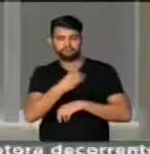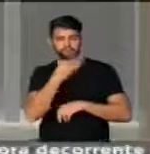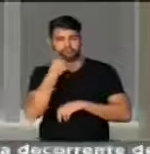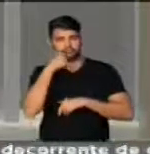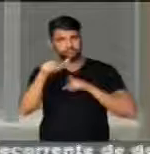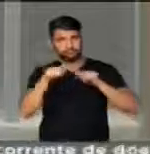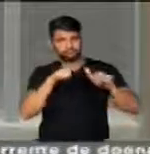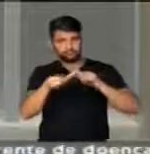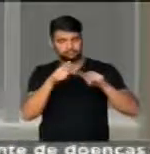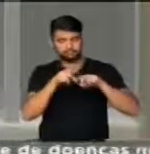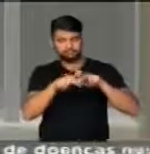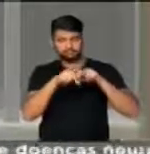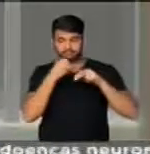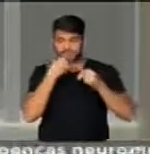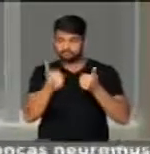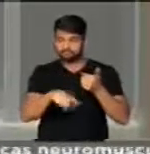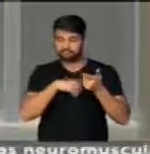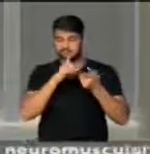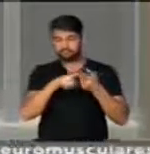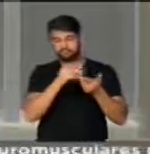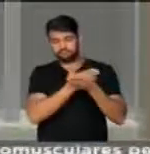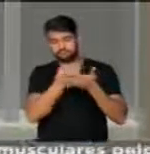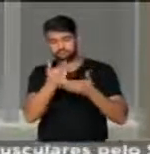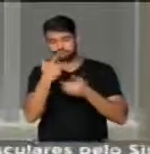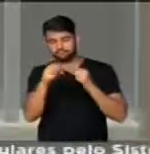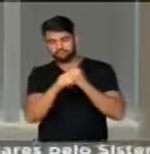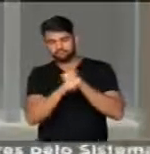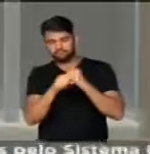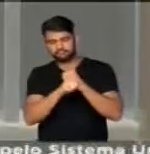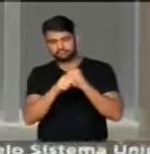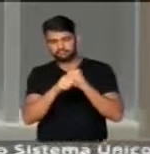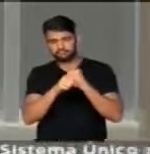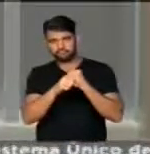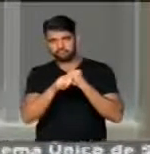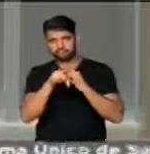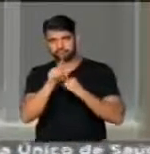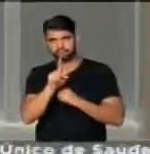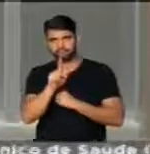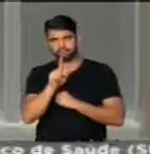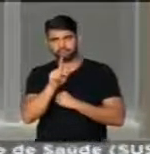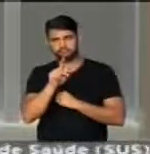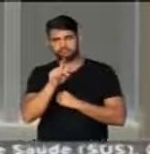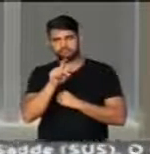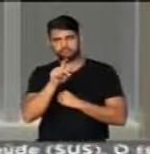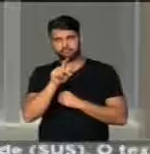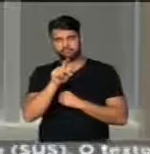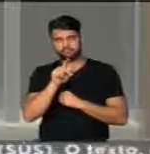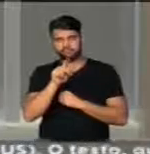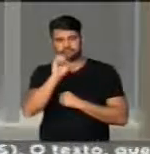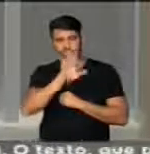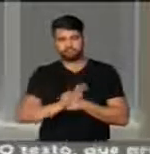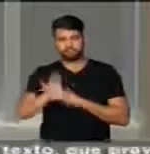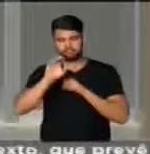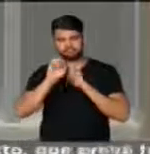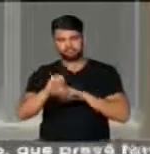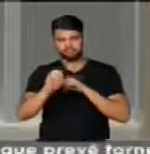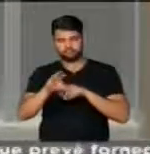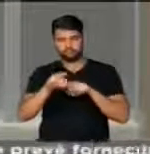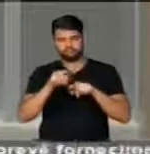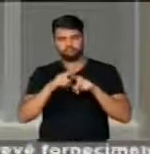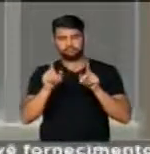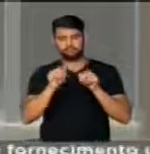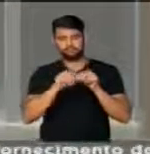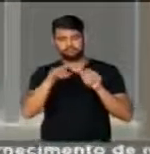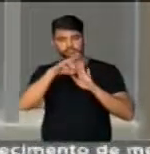trabalhador. Pois bem, passado dois anos, só das metas e estratégias